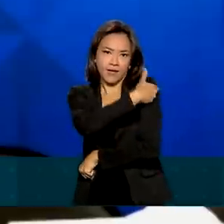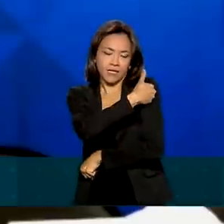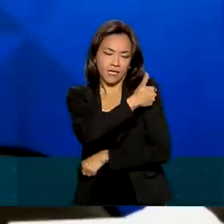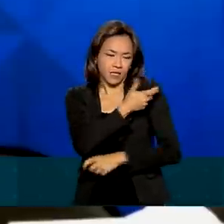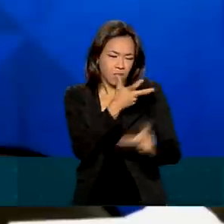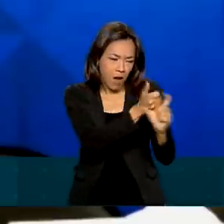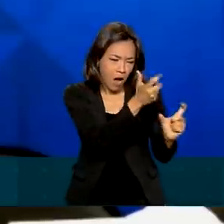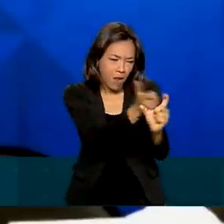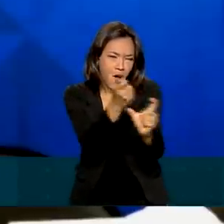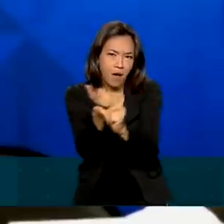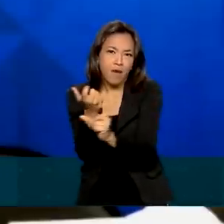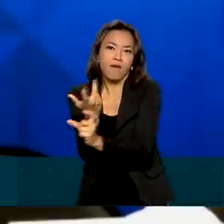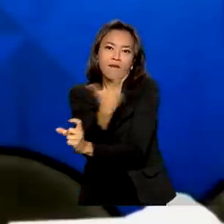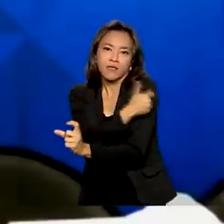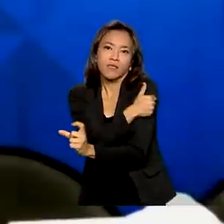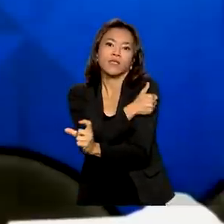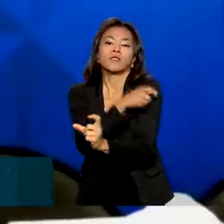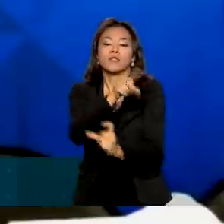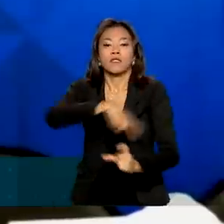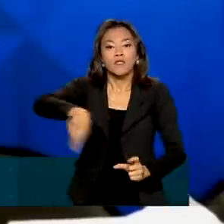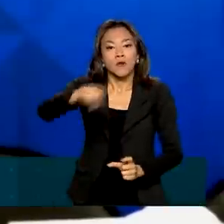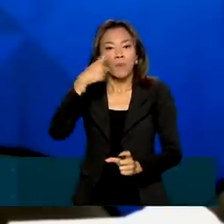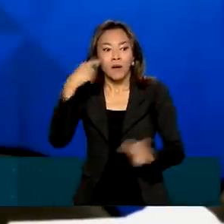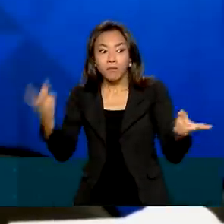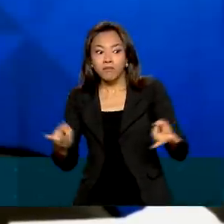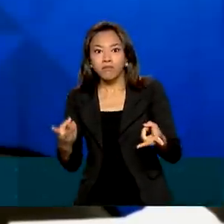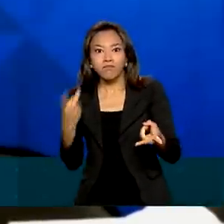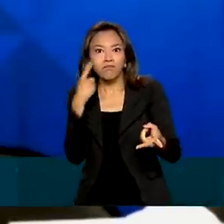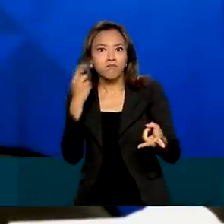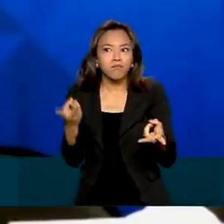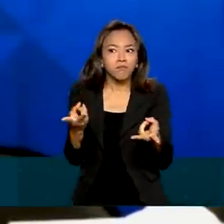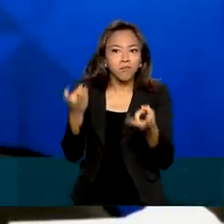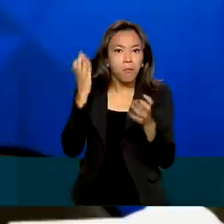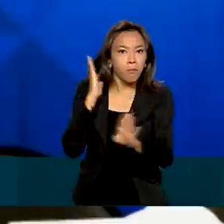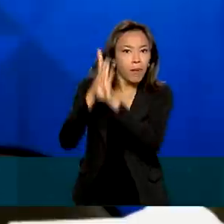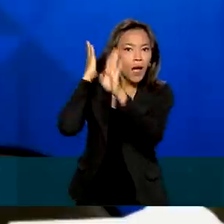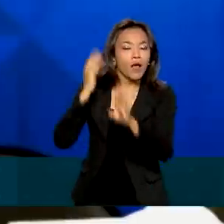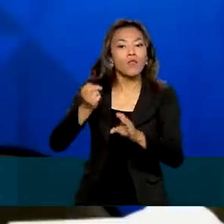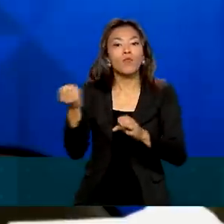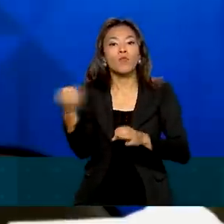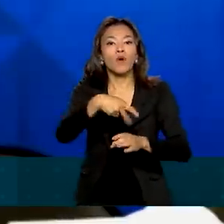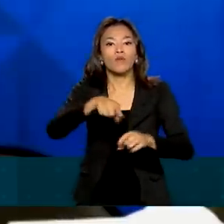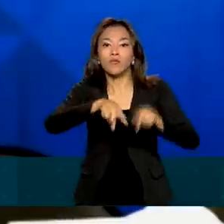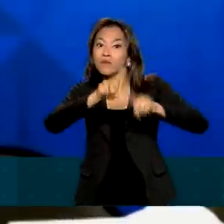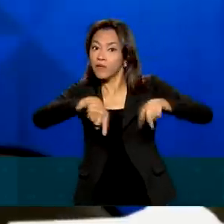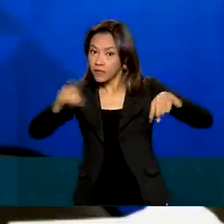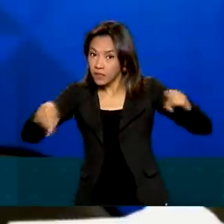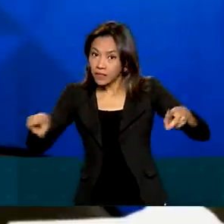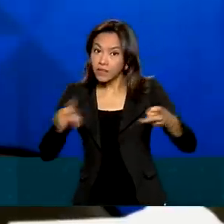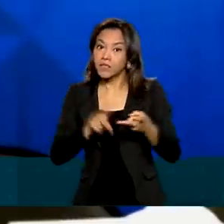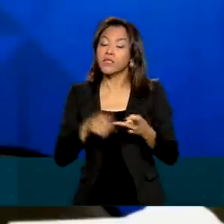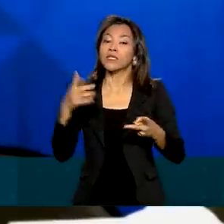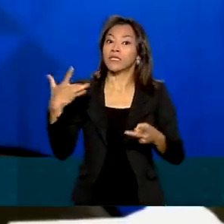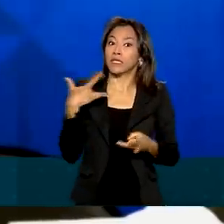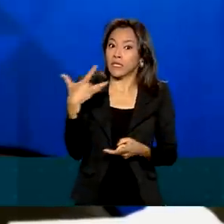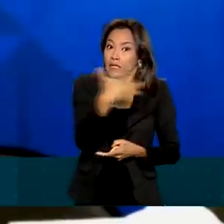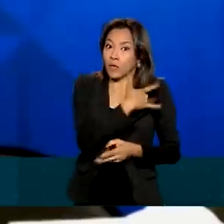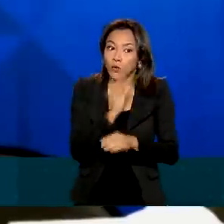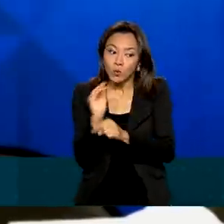detectar rápido possíveis novas variantes e das medidas de higiene e saúde pública, são